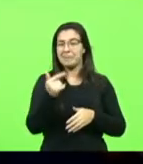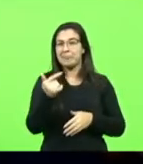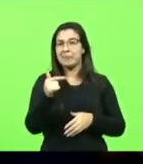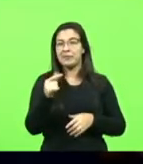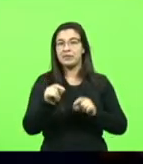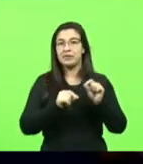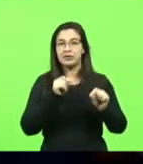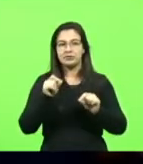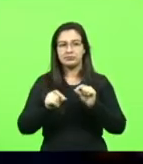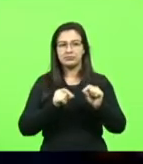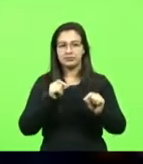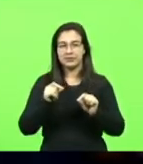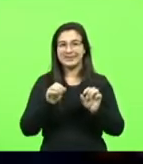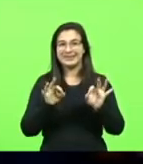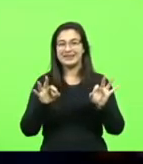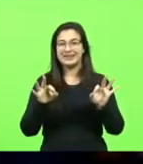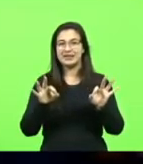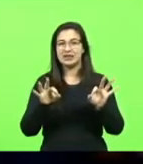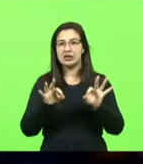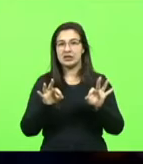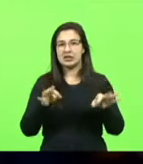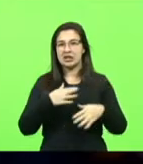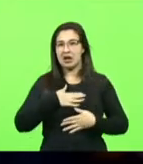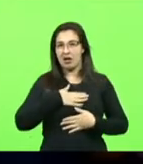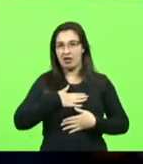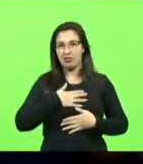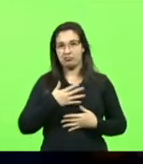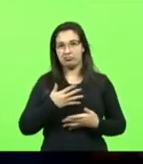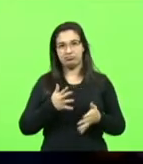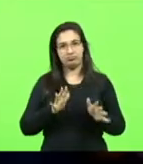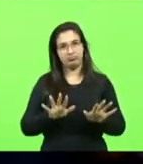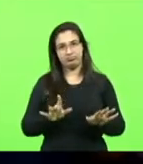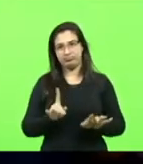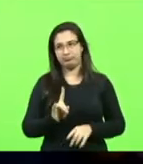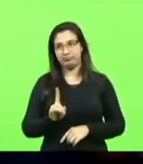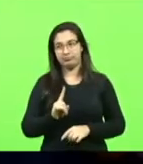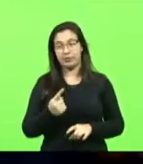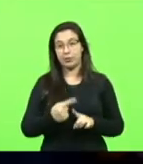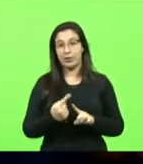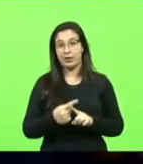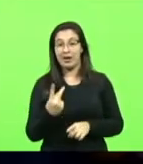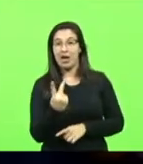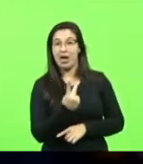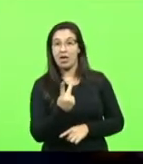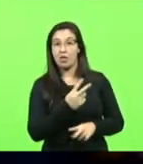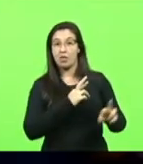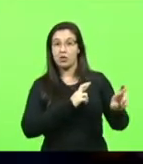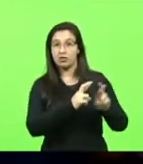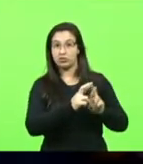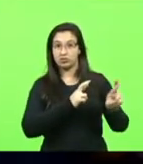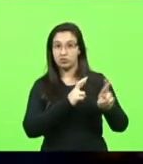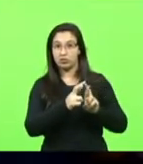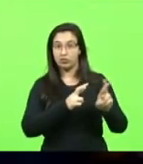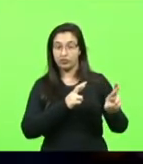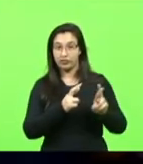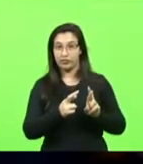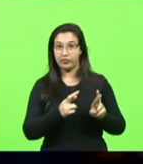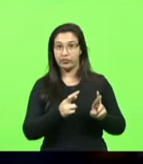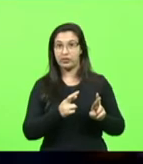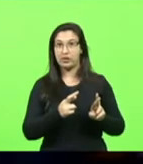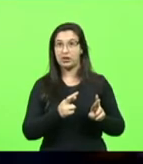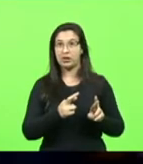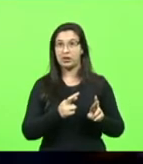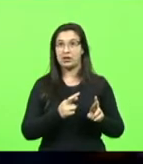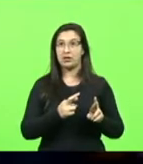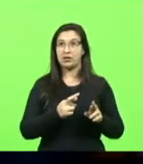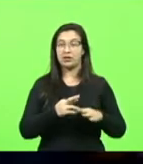nada satisfeita porque as duas rodovias esquecidas, né, a primeira transditorânea